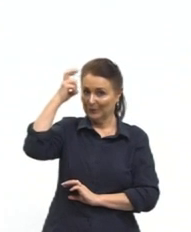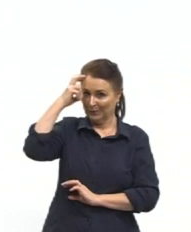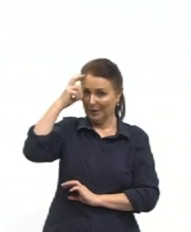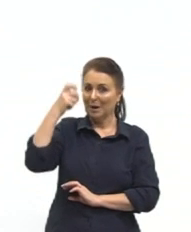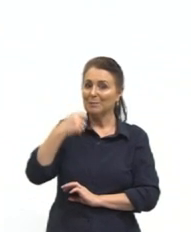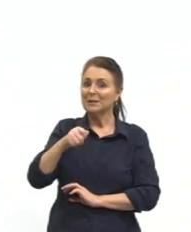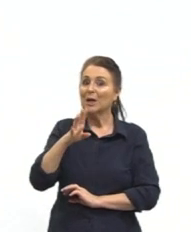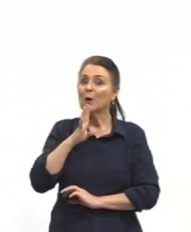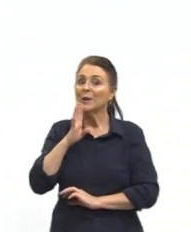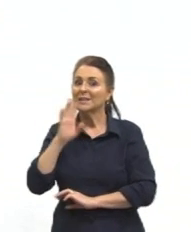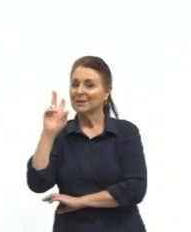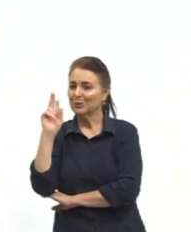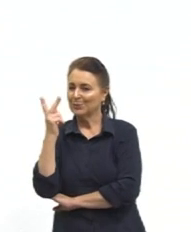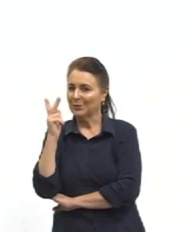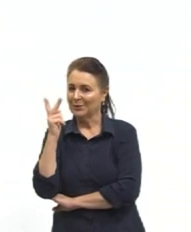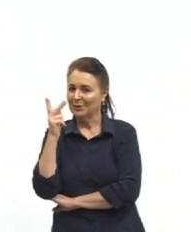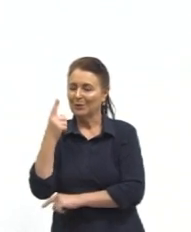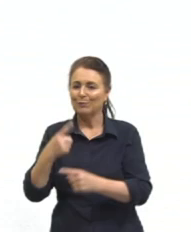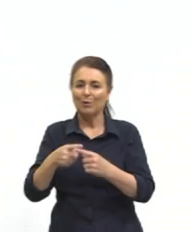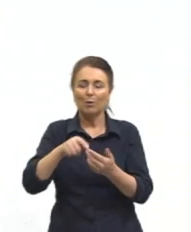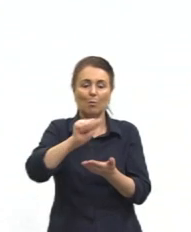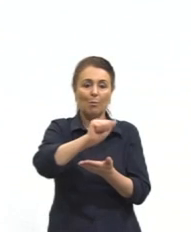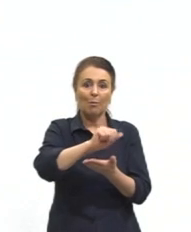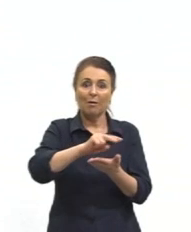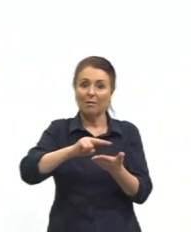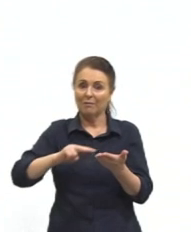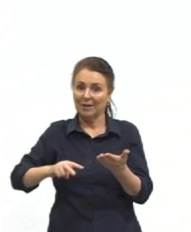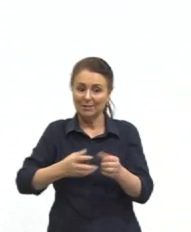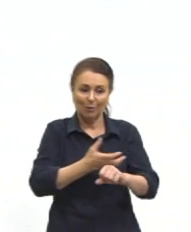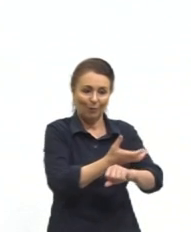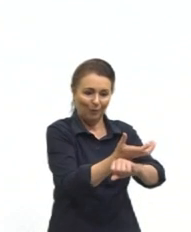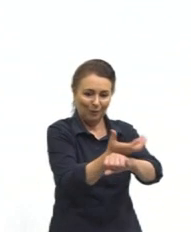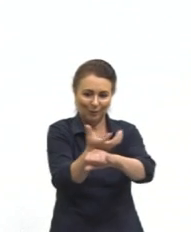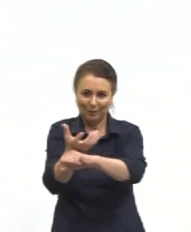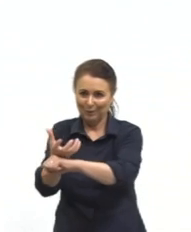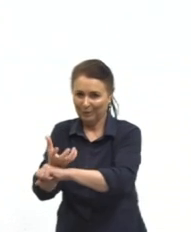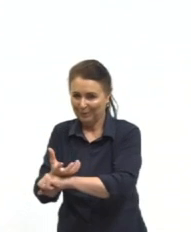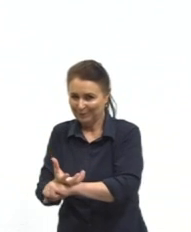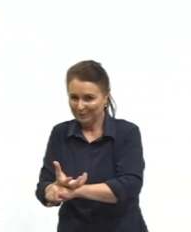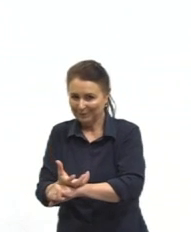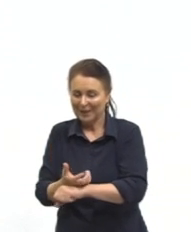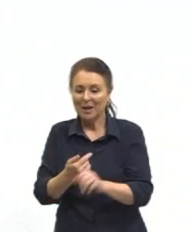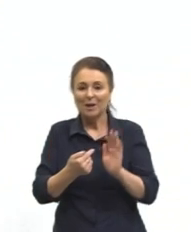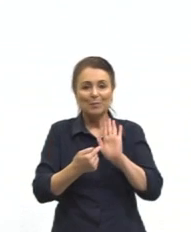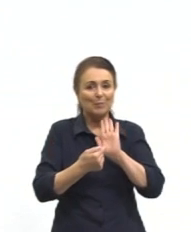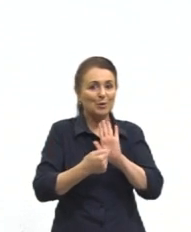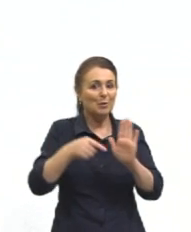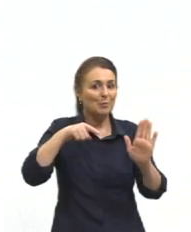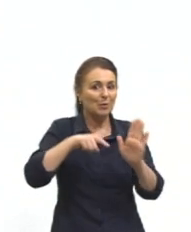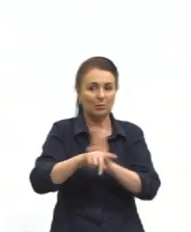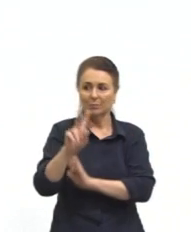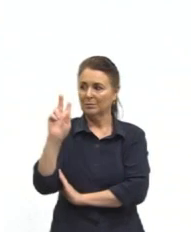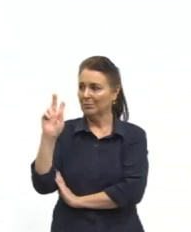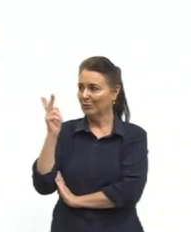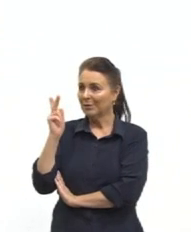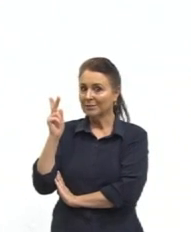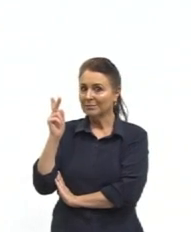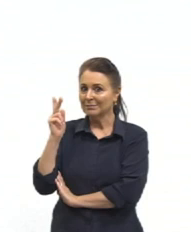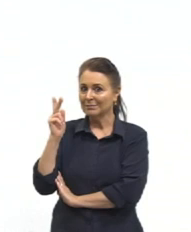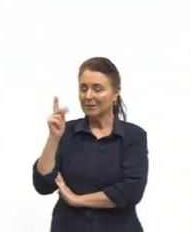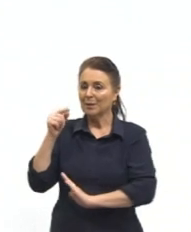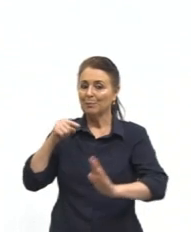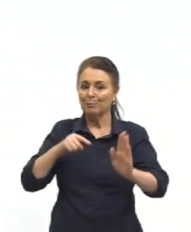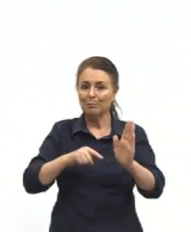porque foi uma avaliação interdisciplinar, trouxe, sim, questões de história, trouxe questões